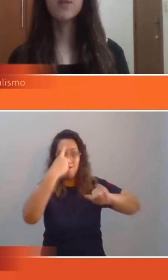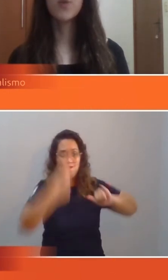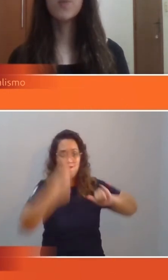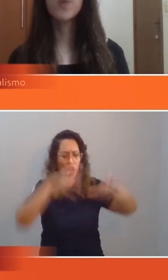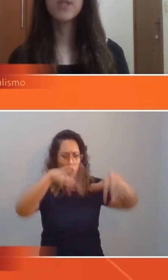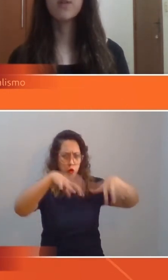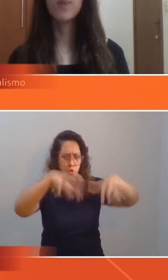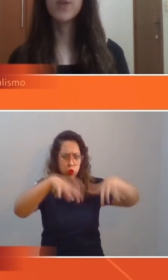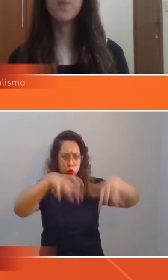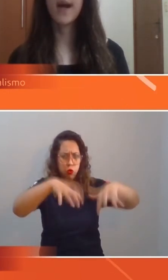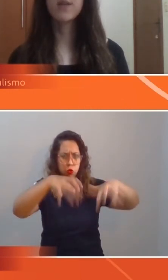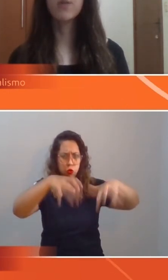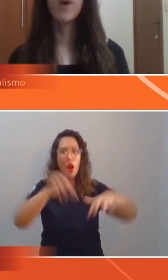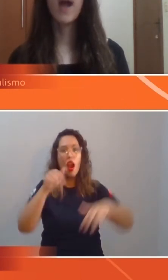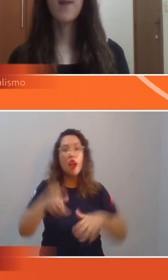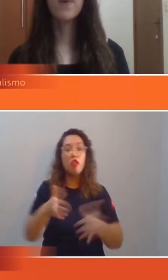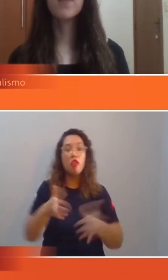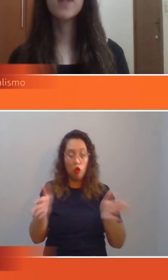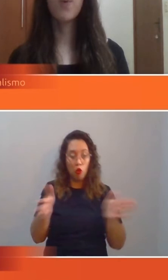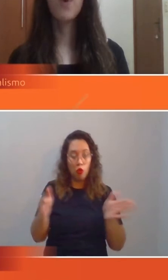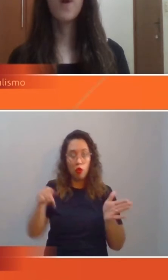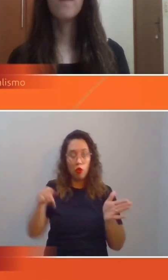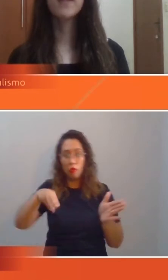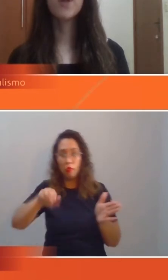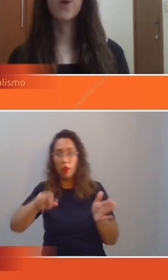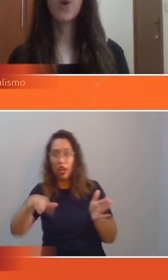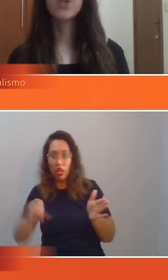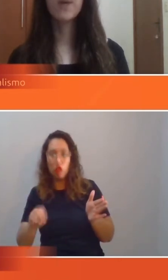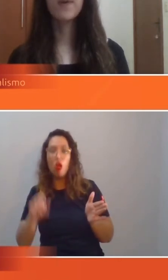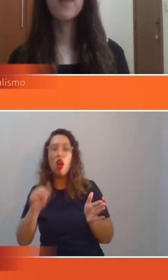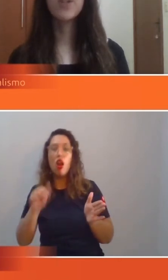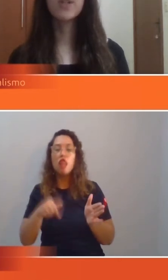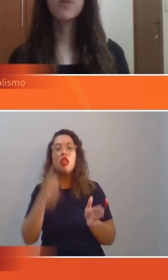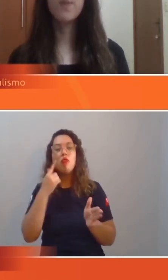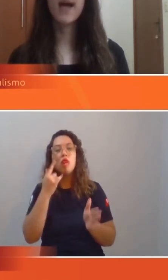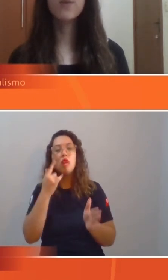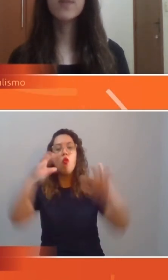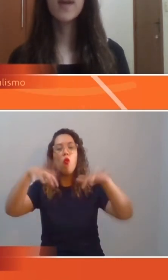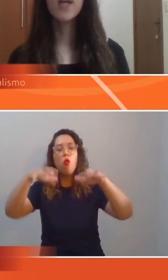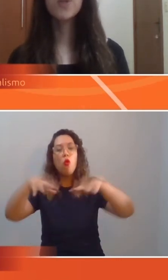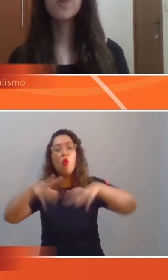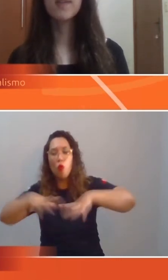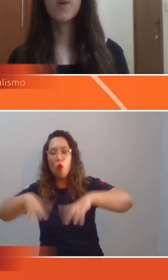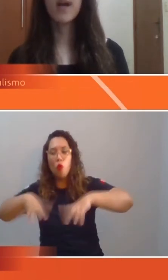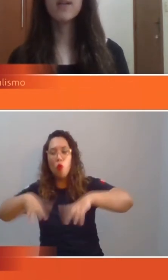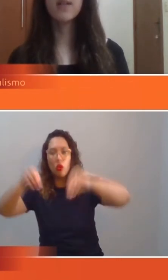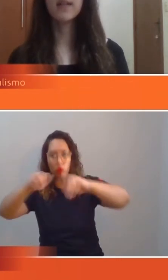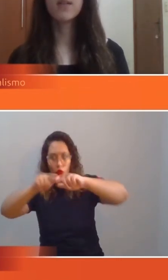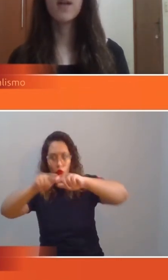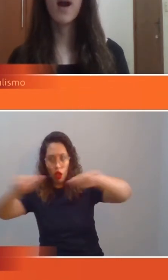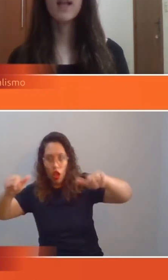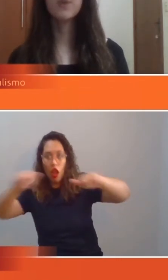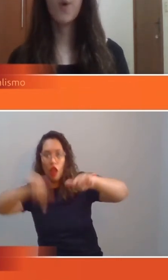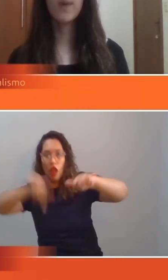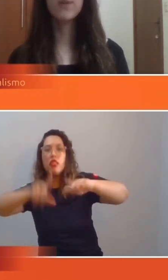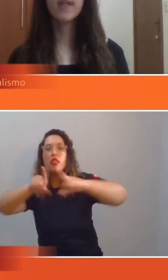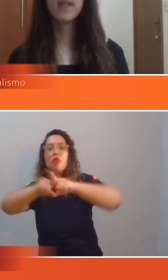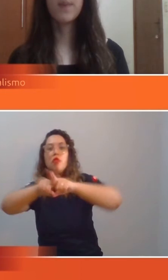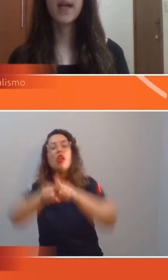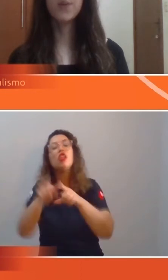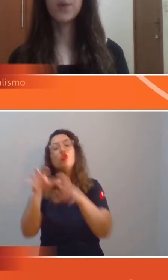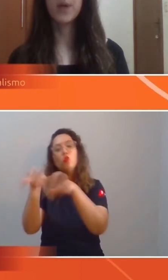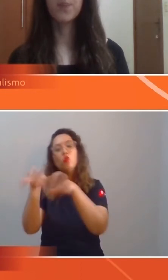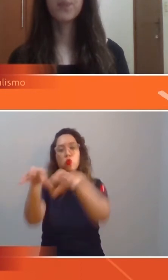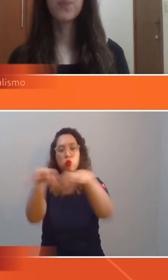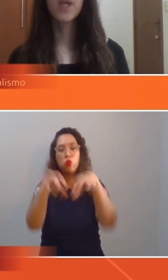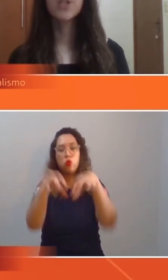Nesses últimos dias do mês de março, a previsão meteorológica prevê dias nublados e chuvas localizadas, além do aumento da